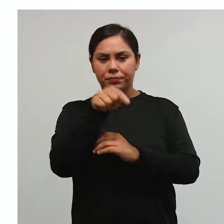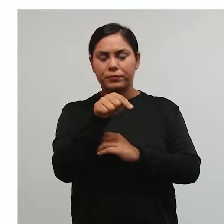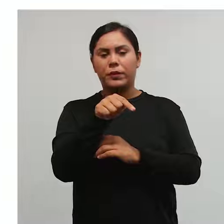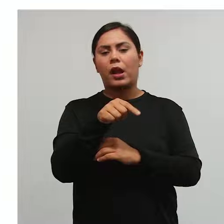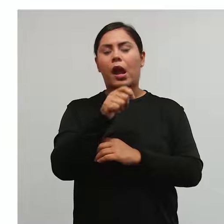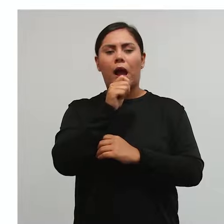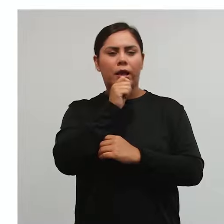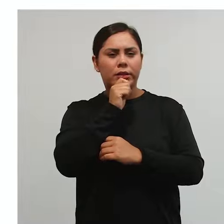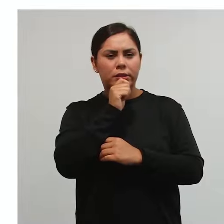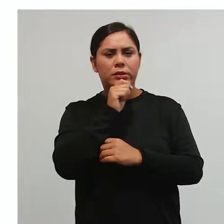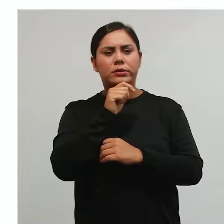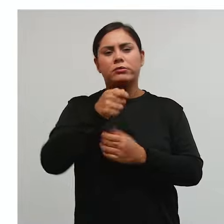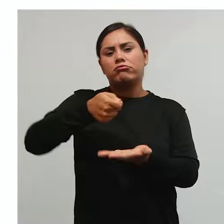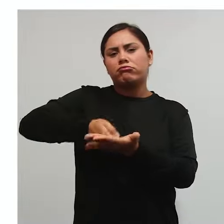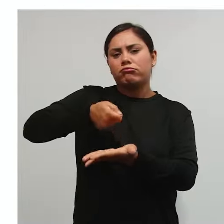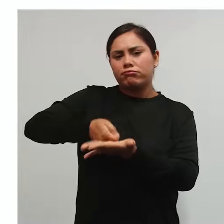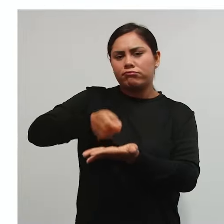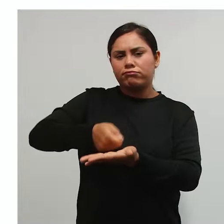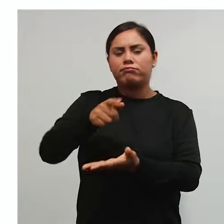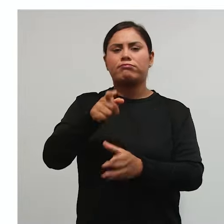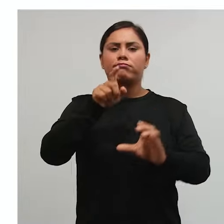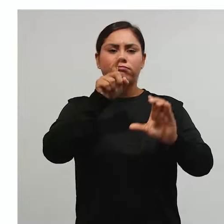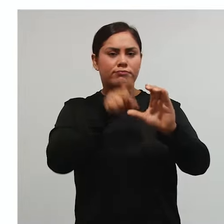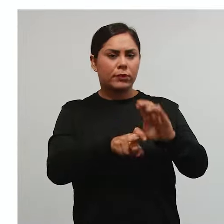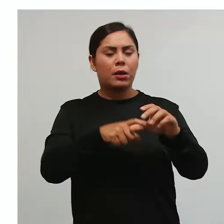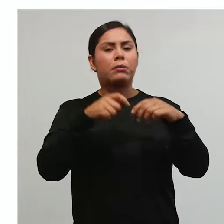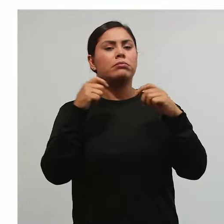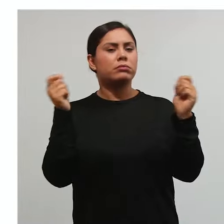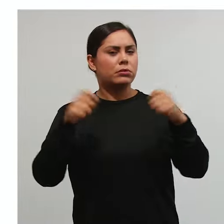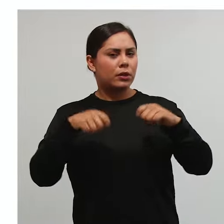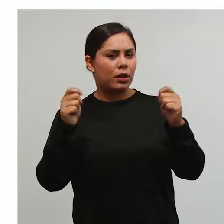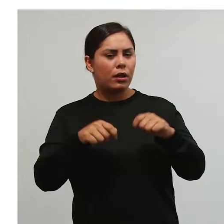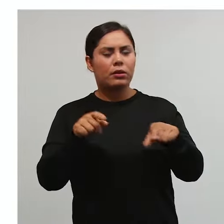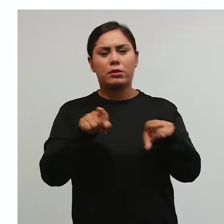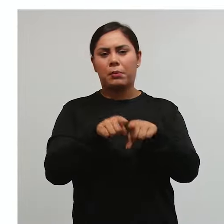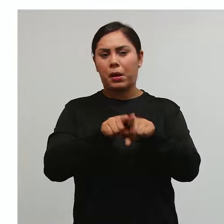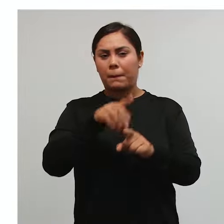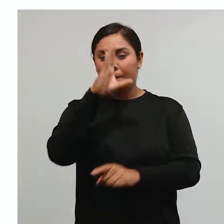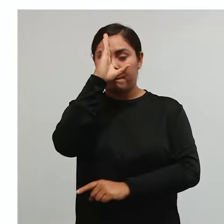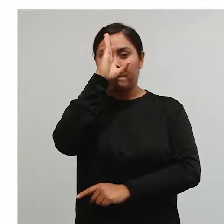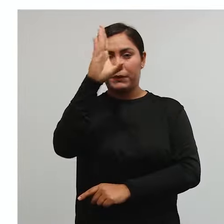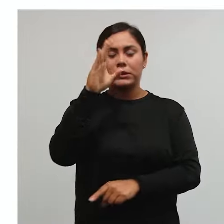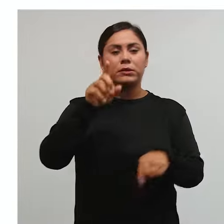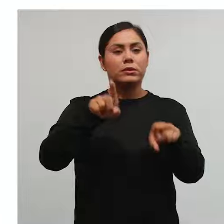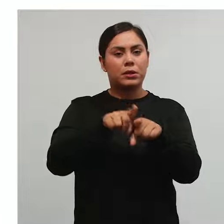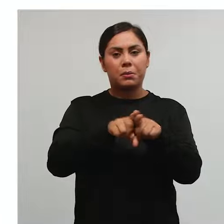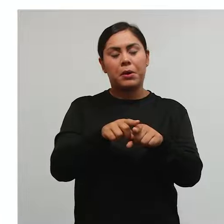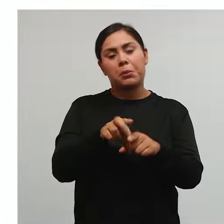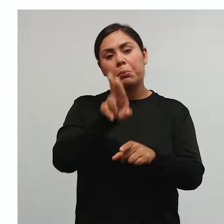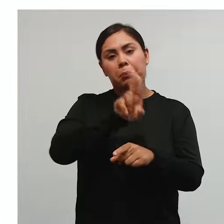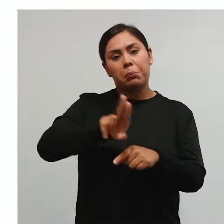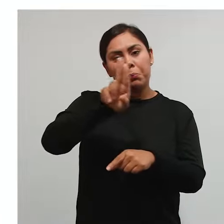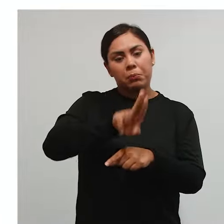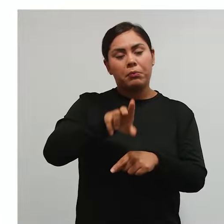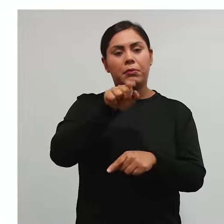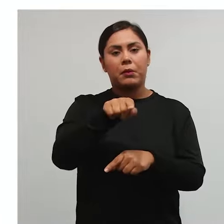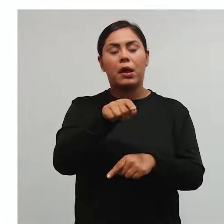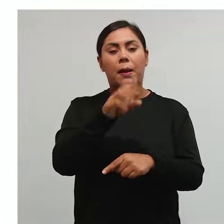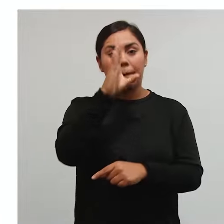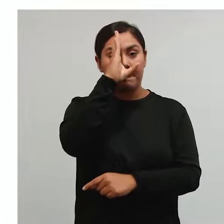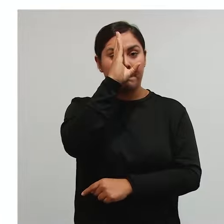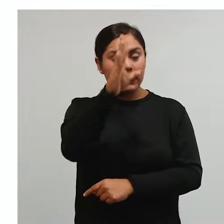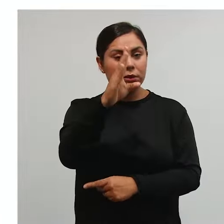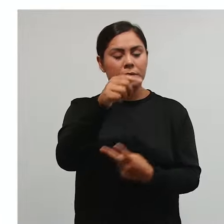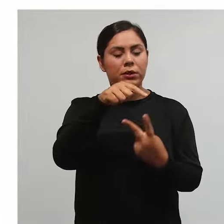ainda, a obrigação tributária, ela pode ser tanto principal quanto acessória, sendo que a